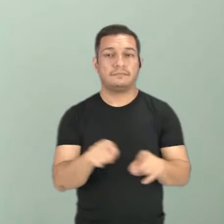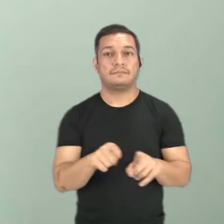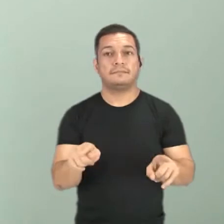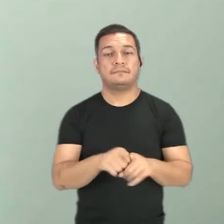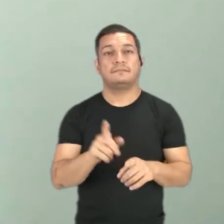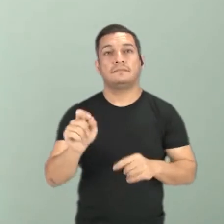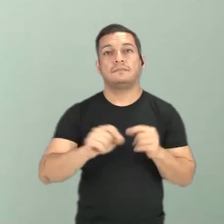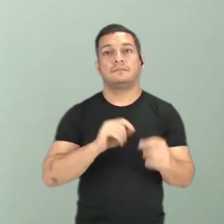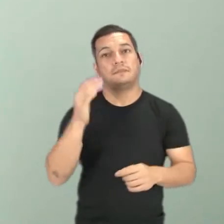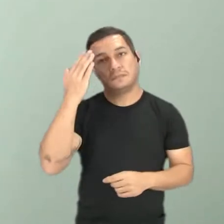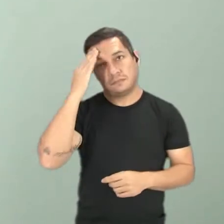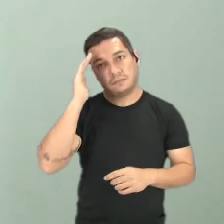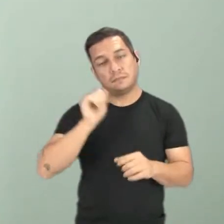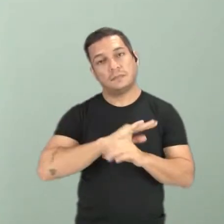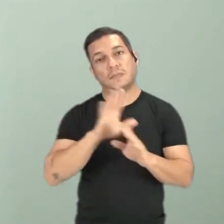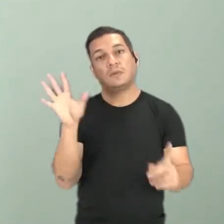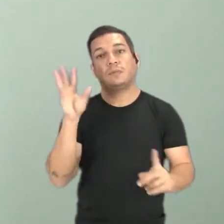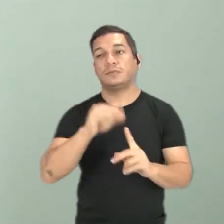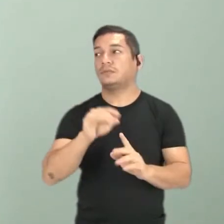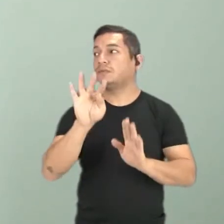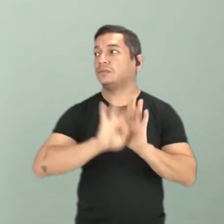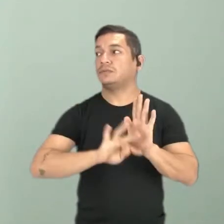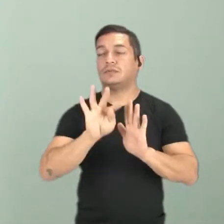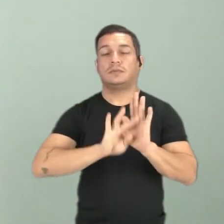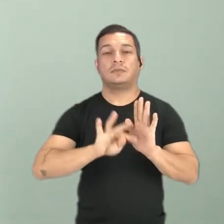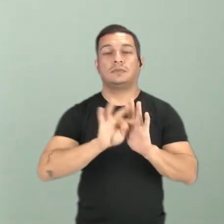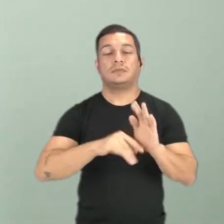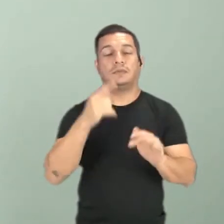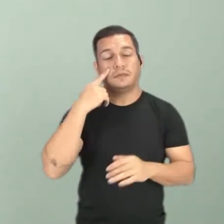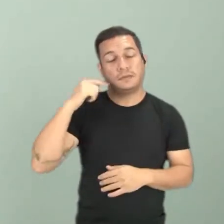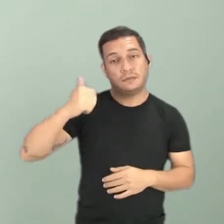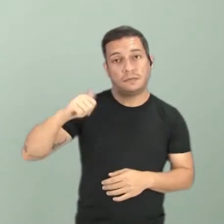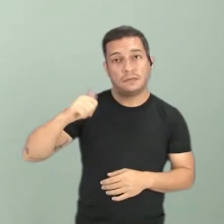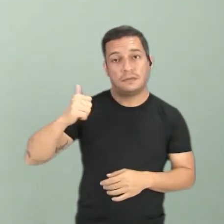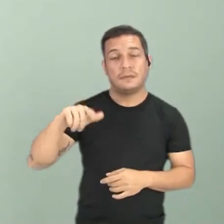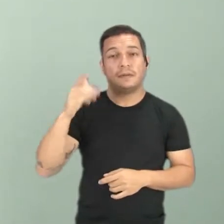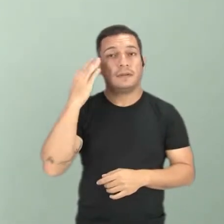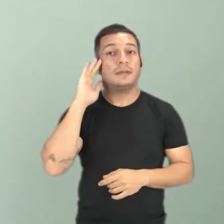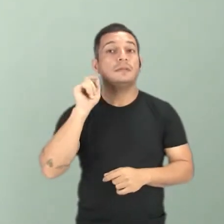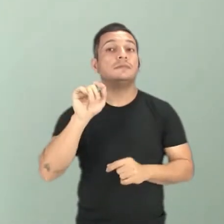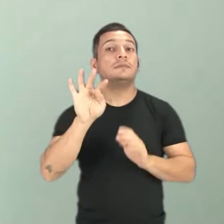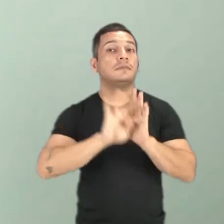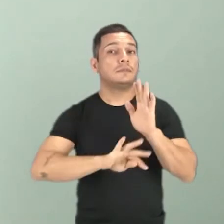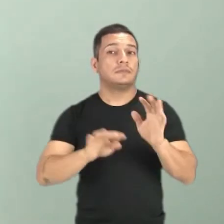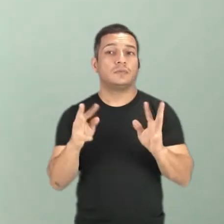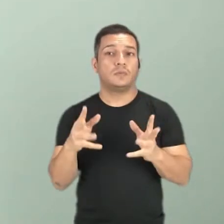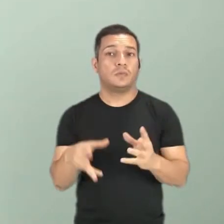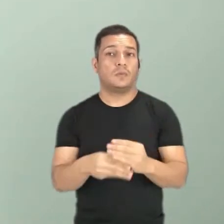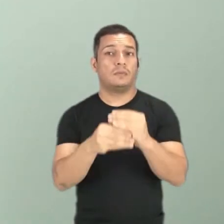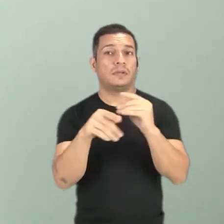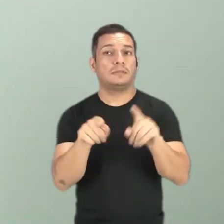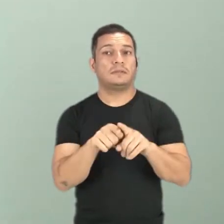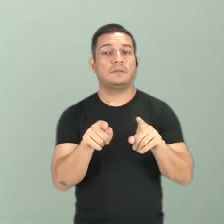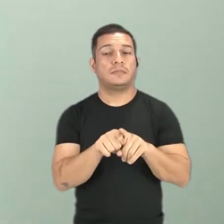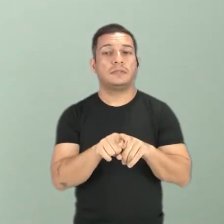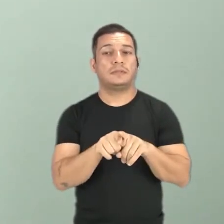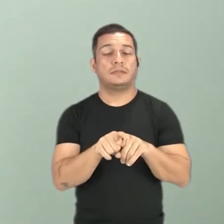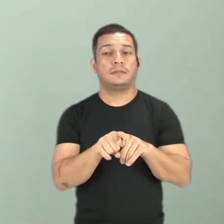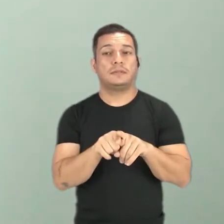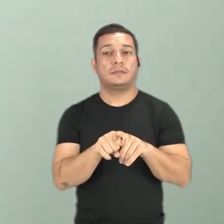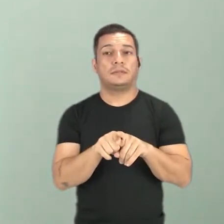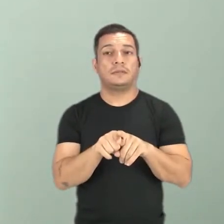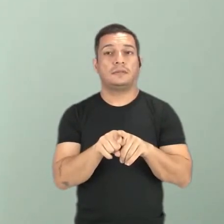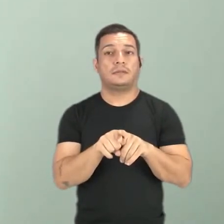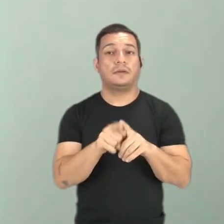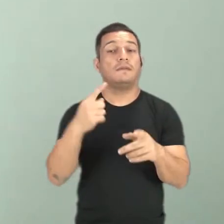te leva à intenção do texto. Você, quando analisa, você entende o texto por completo, na sua totalidade,